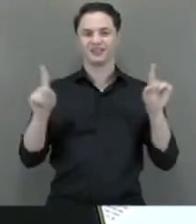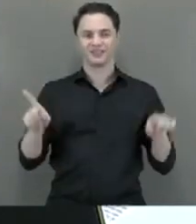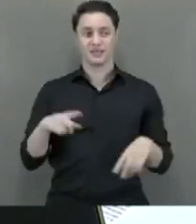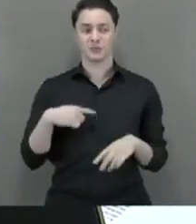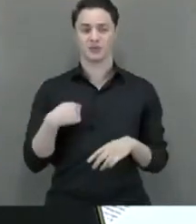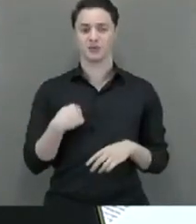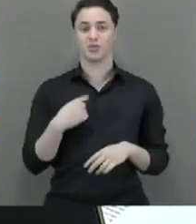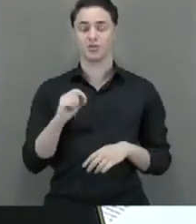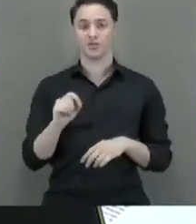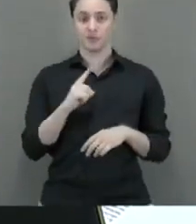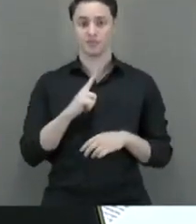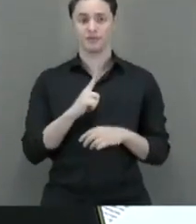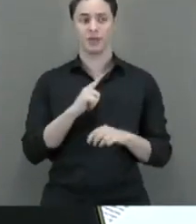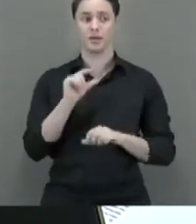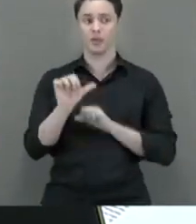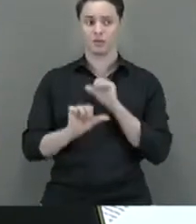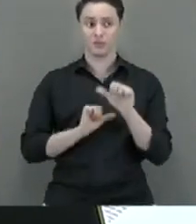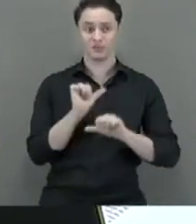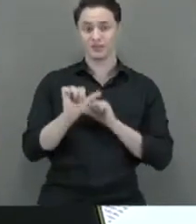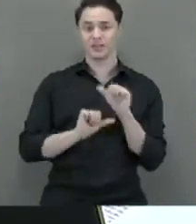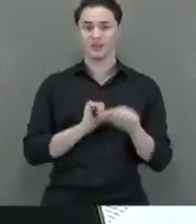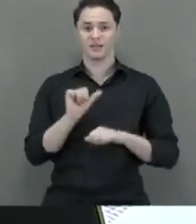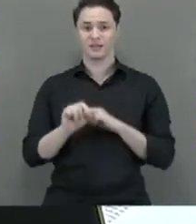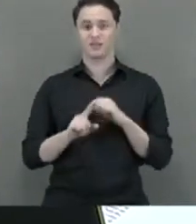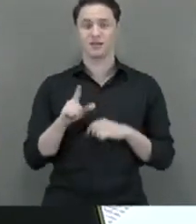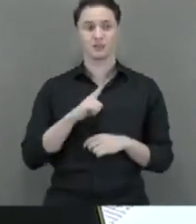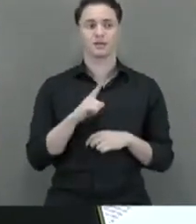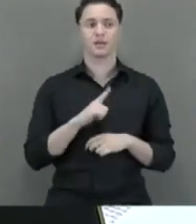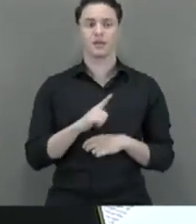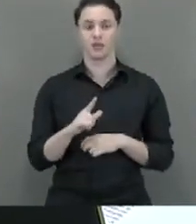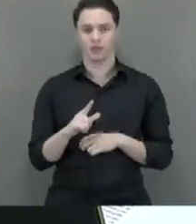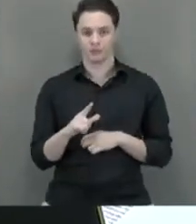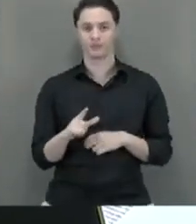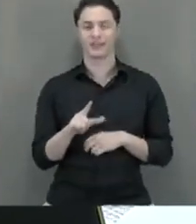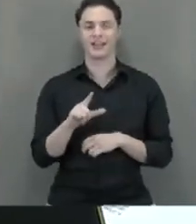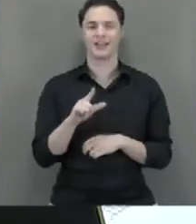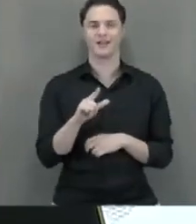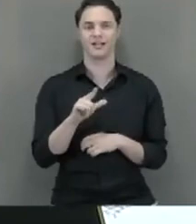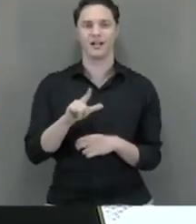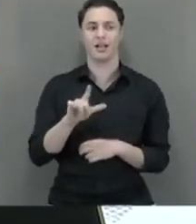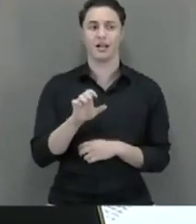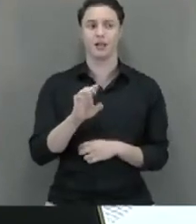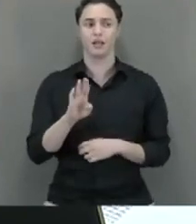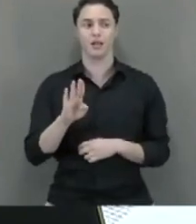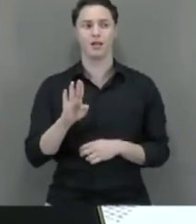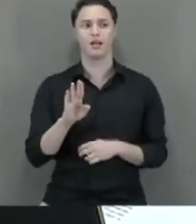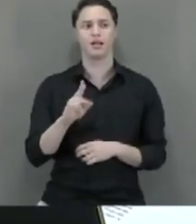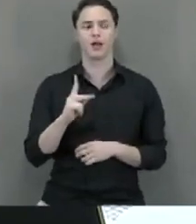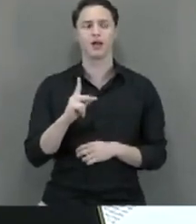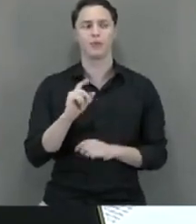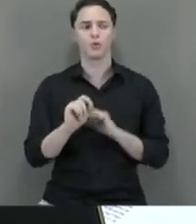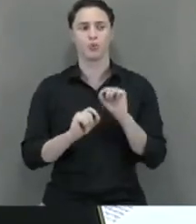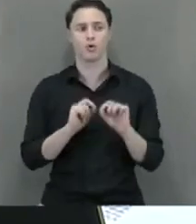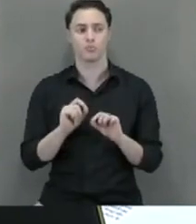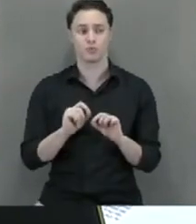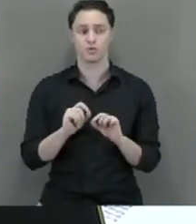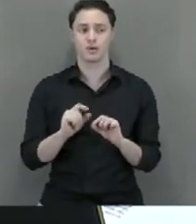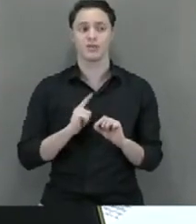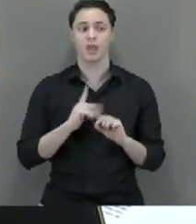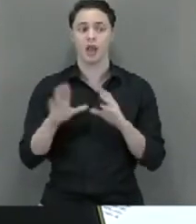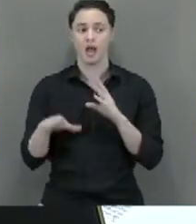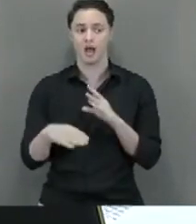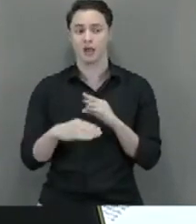Já a mudança proposta para a Lei de Execução Penal, a conhecida LEP, se dá por meio do acréscimo do